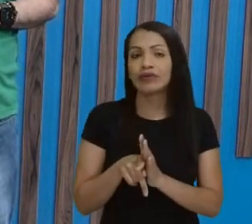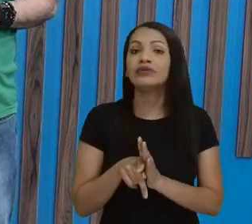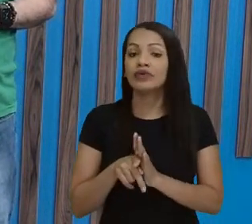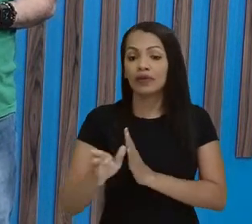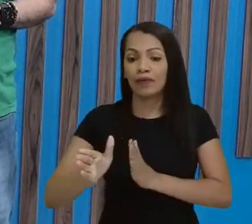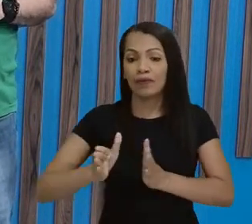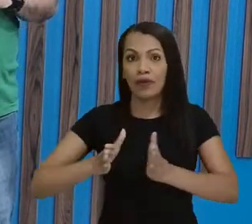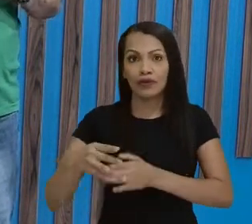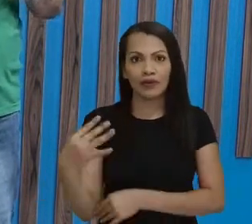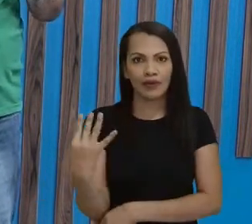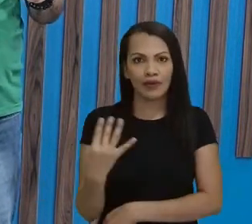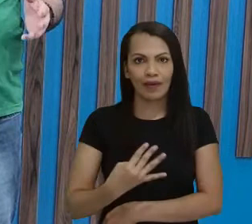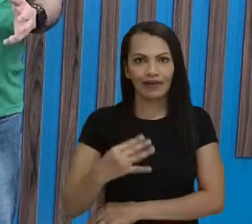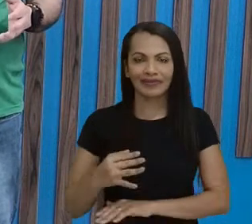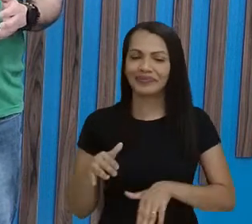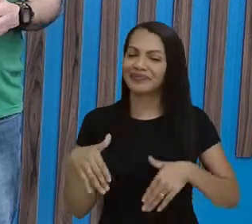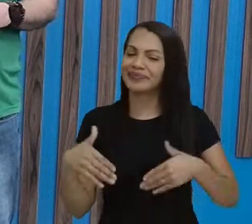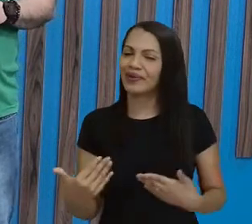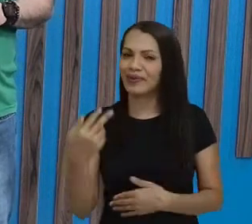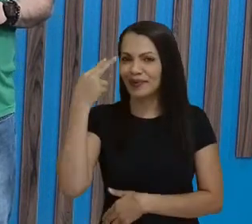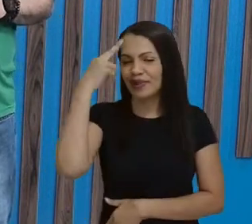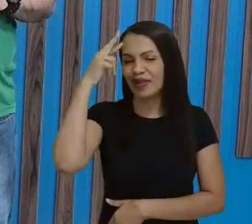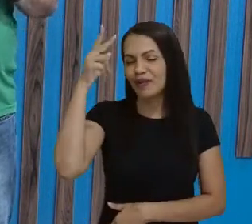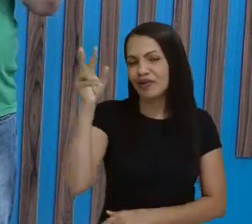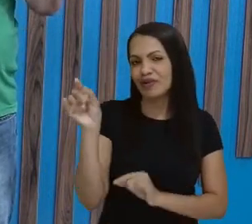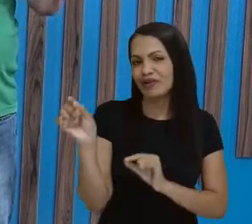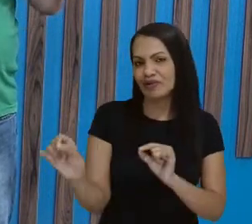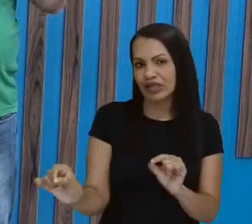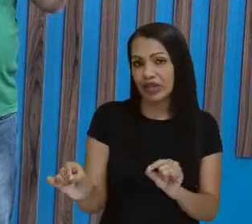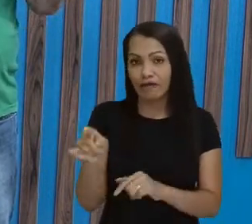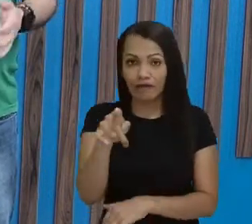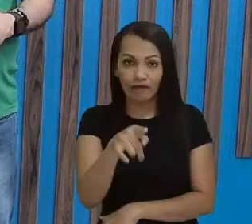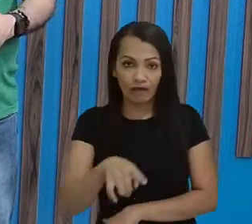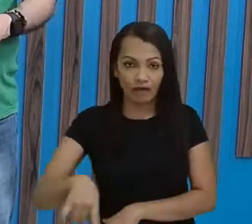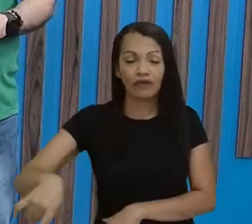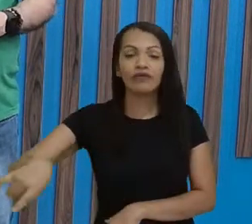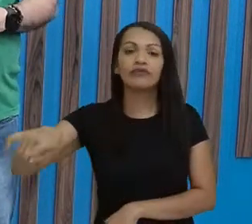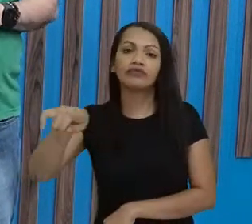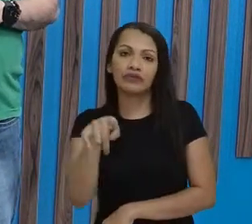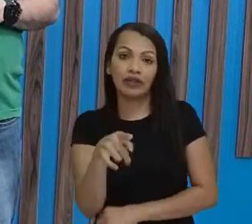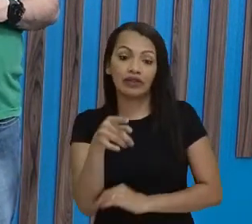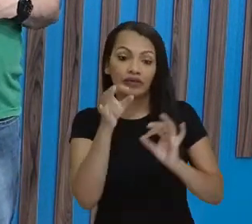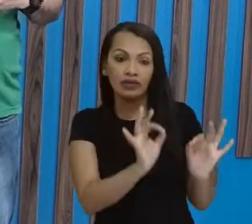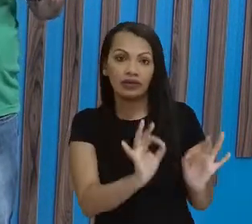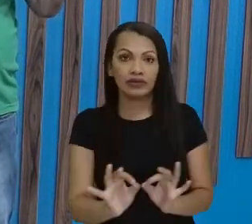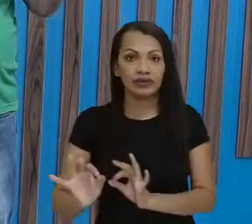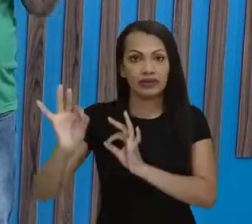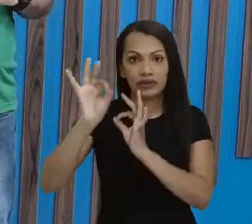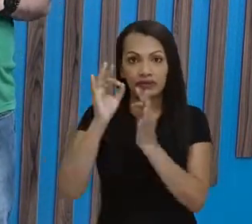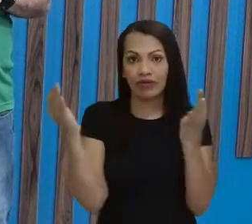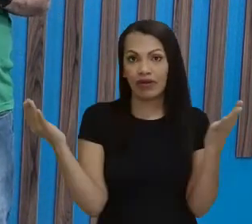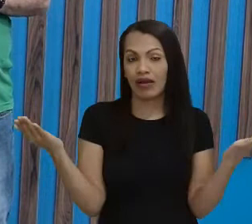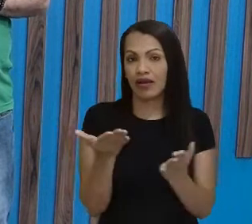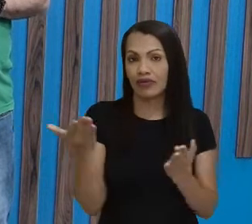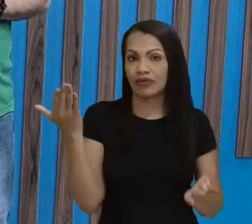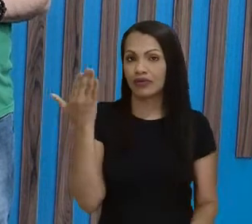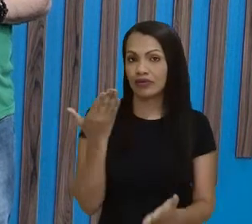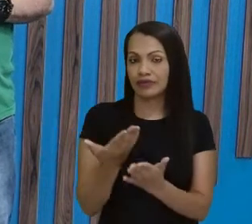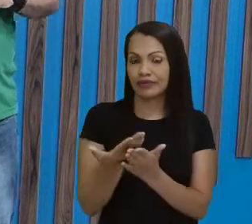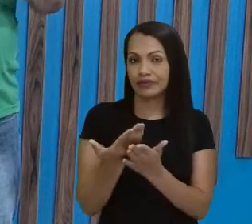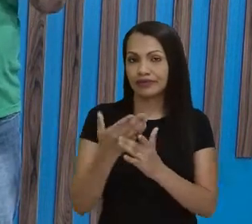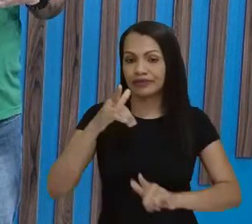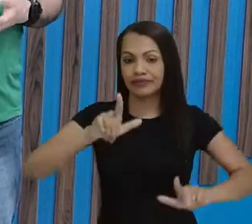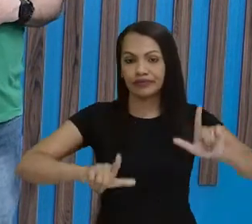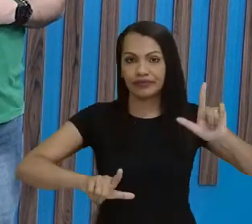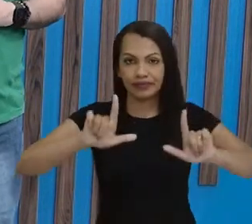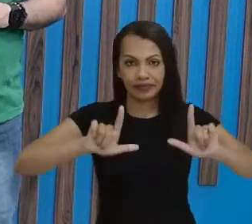módulo 4. Então, lembrando que vocês estão assistindo agora a nossa aula pela TV Nova,